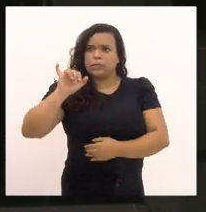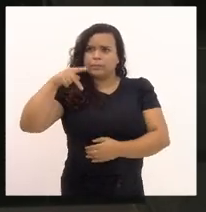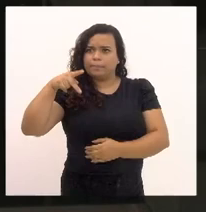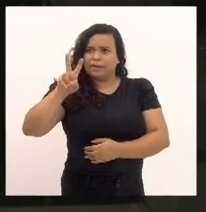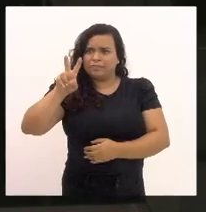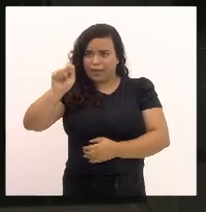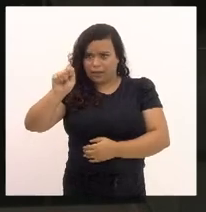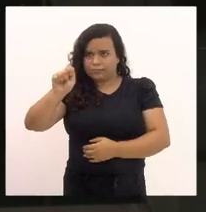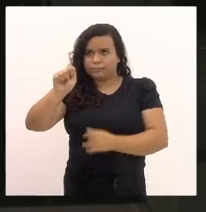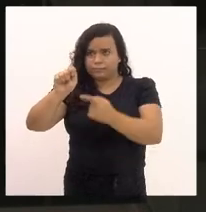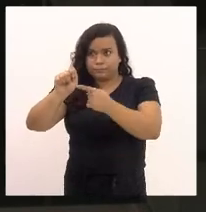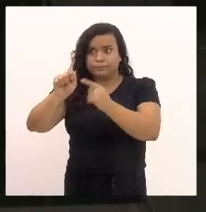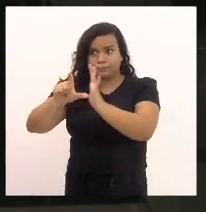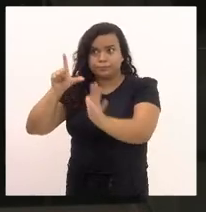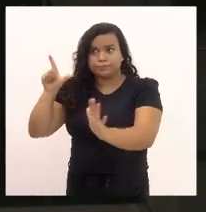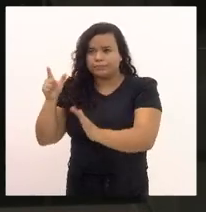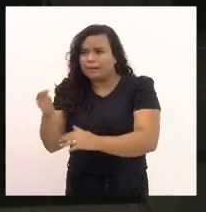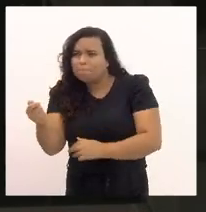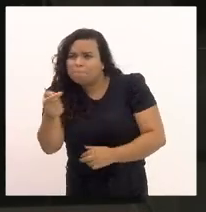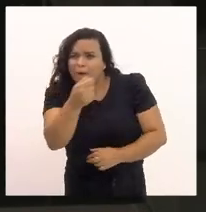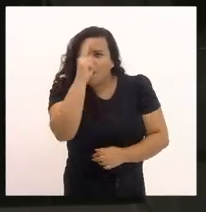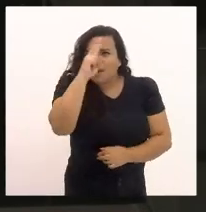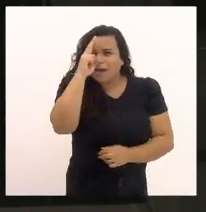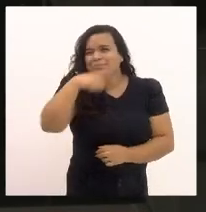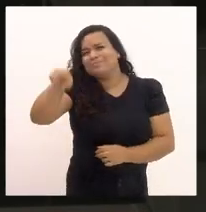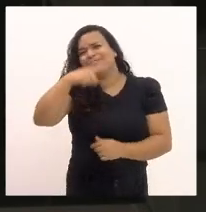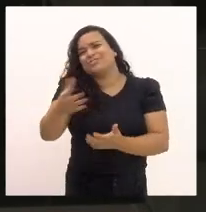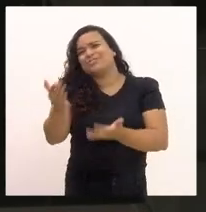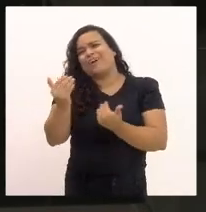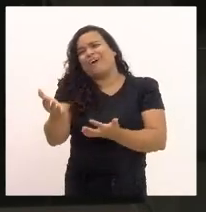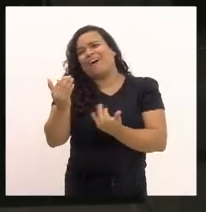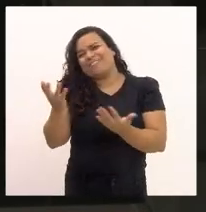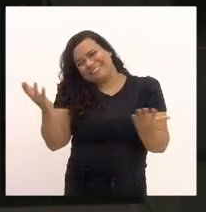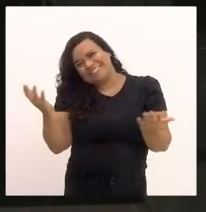e poucos vão lembrar, porque são todos muito jovens,